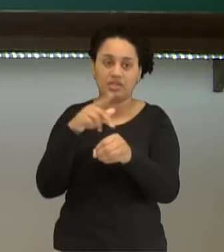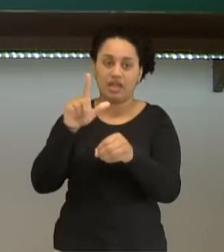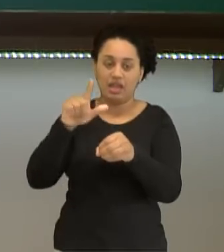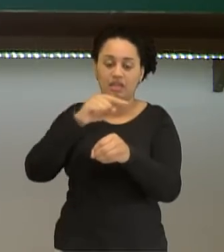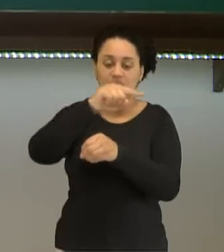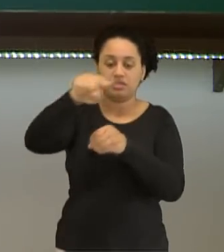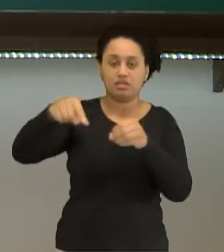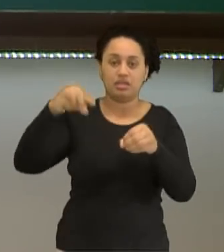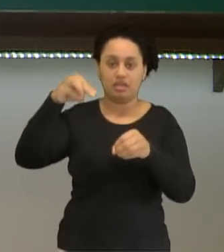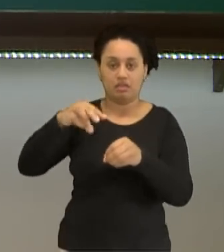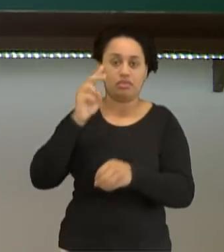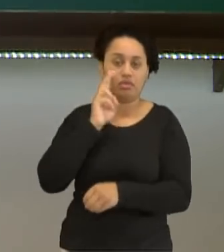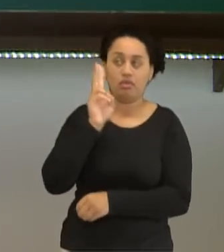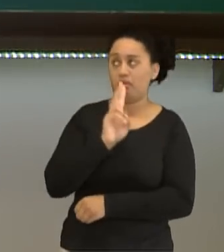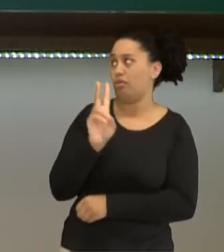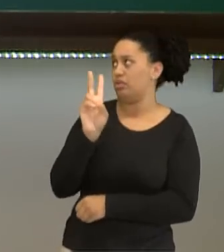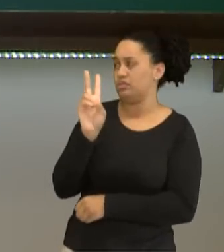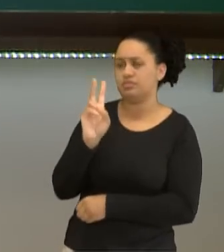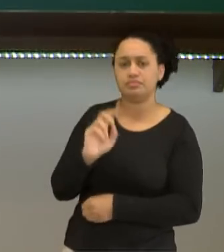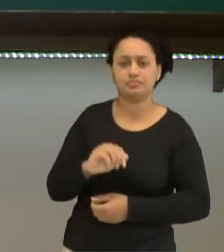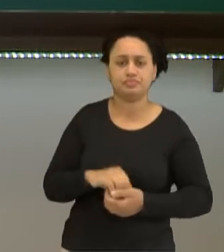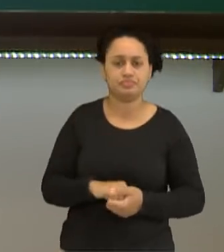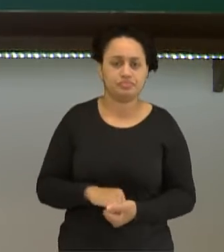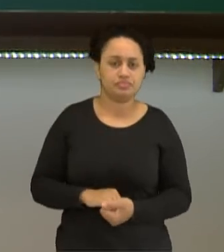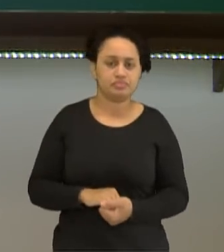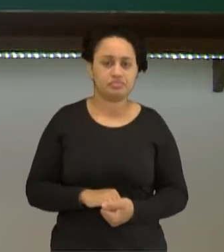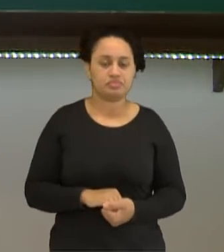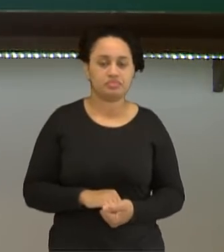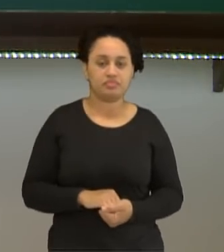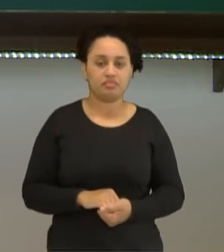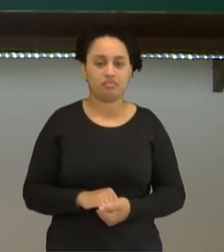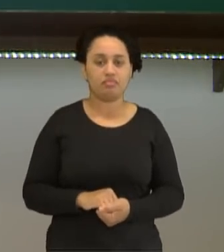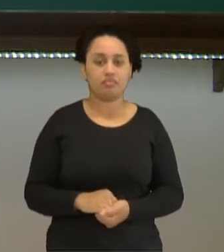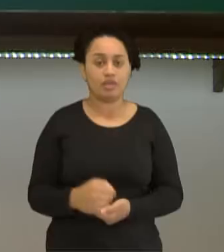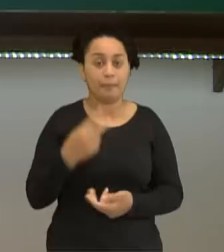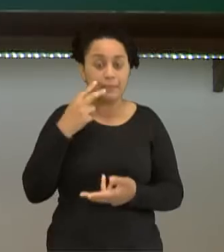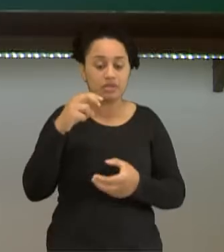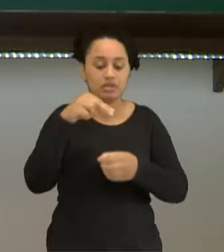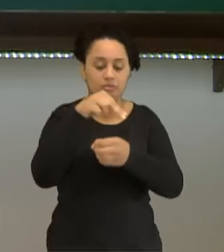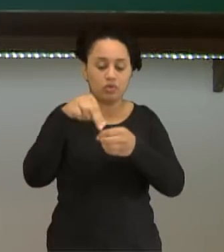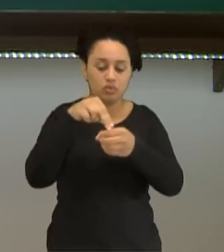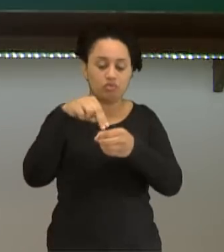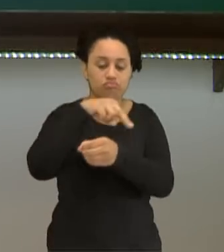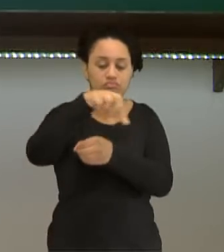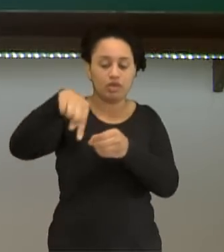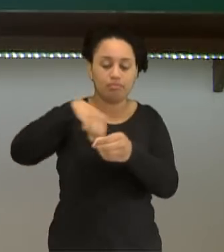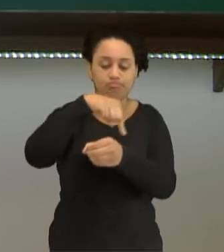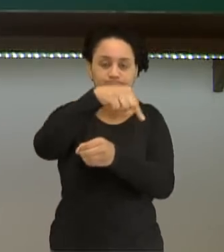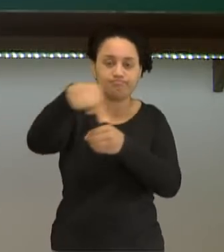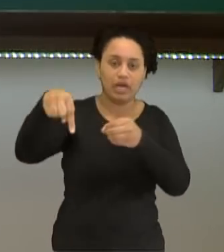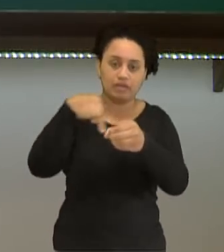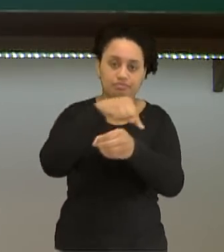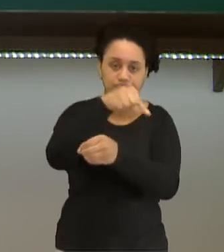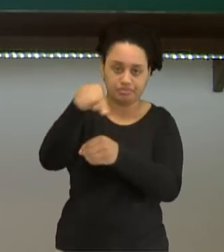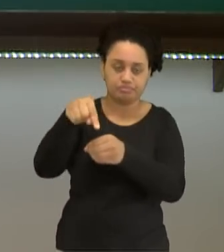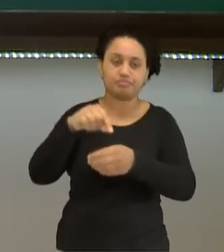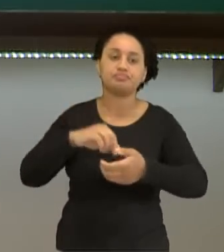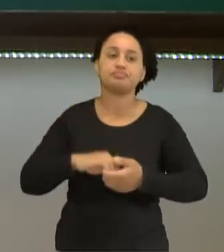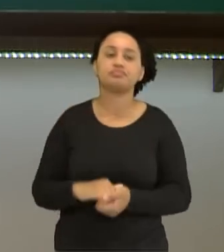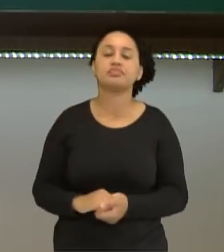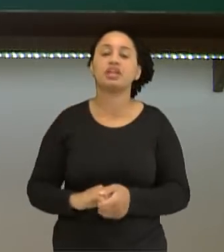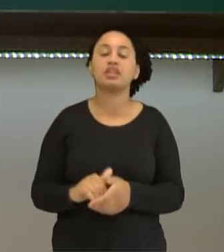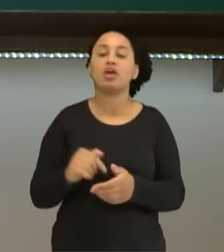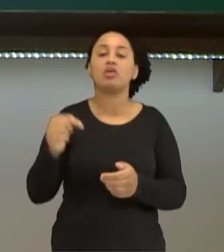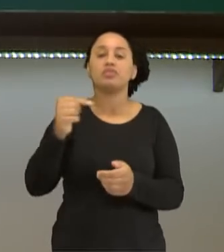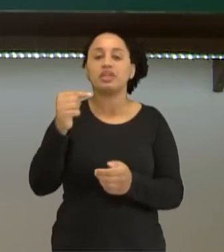camada, a camada M. Esses elétrons, a carga elétrica negativa, está